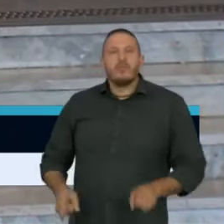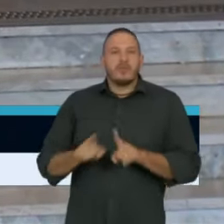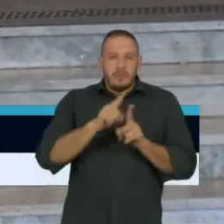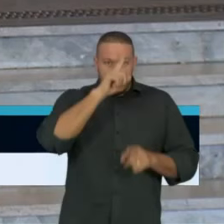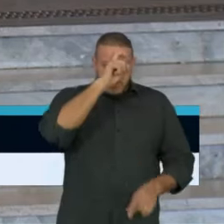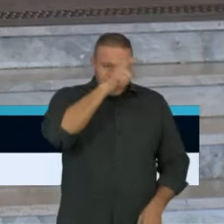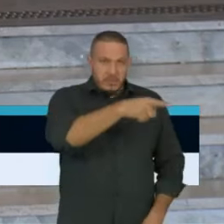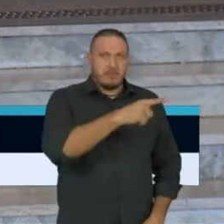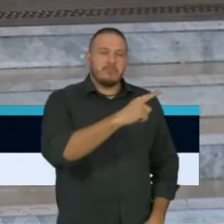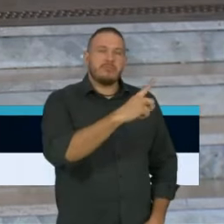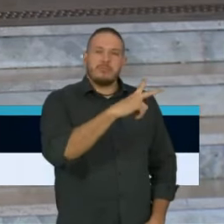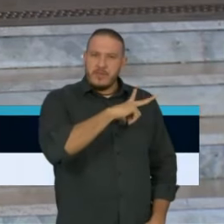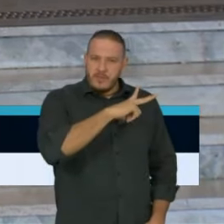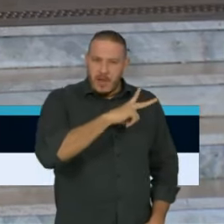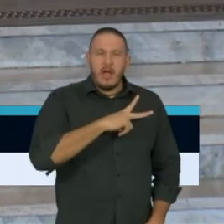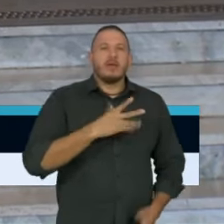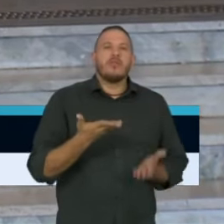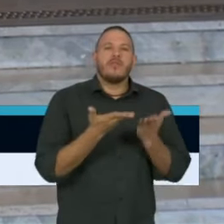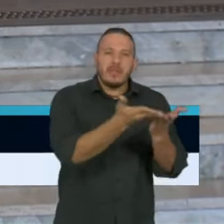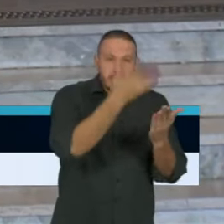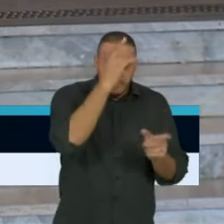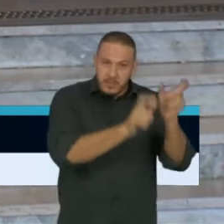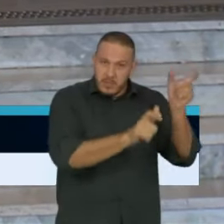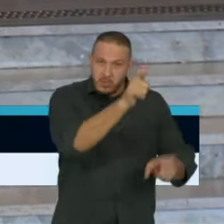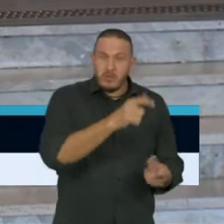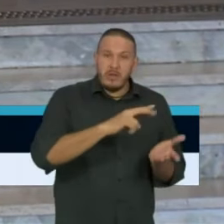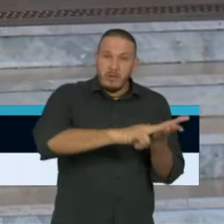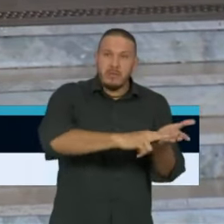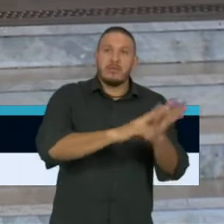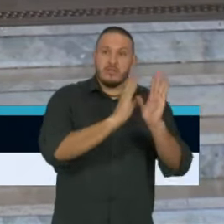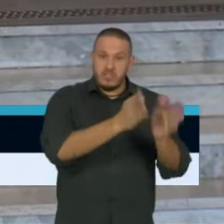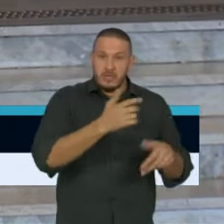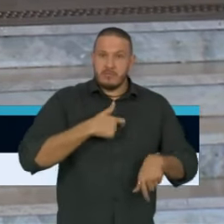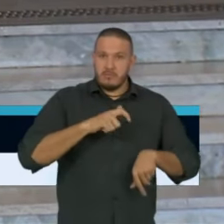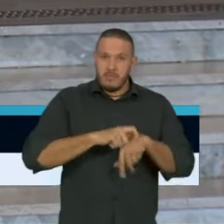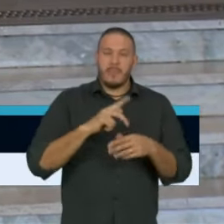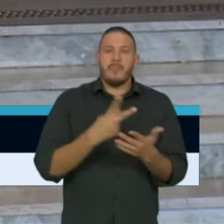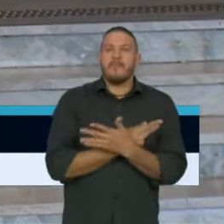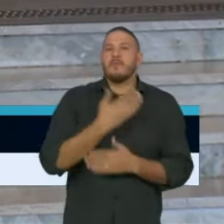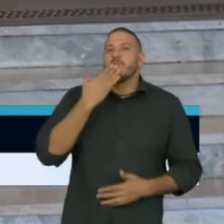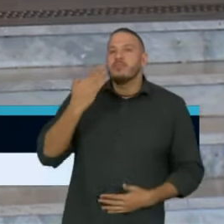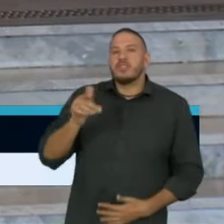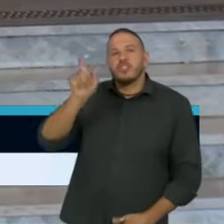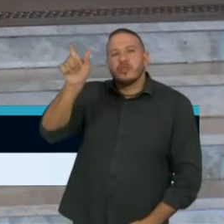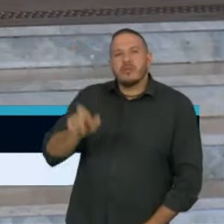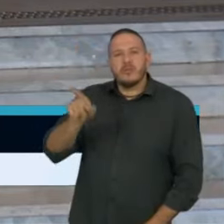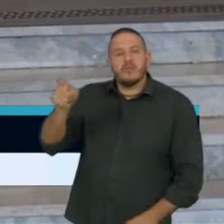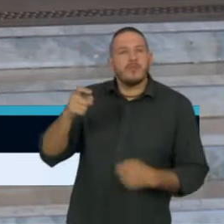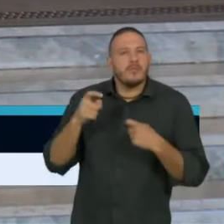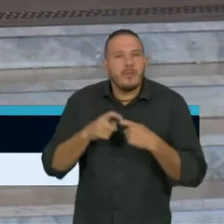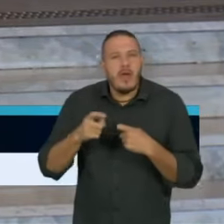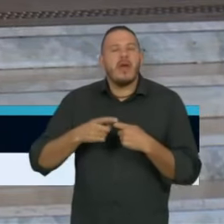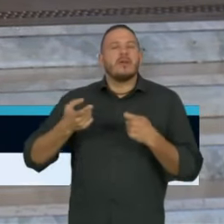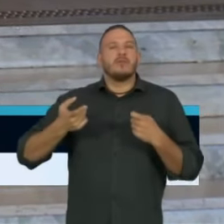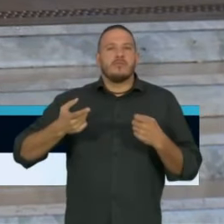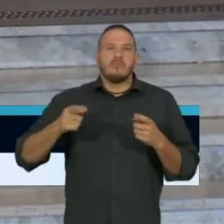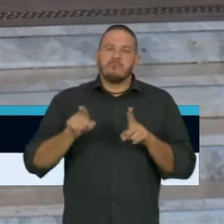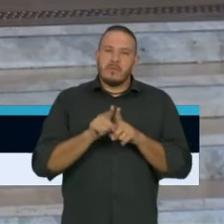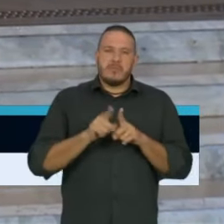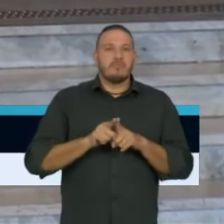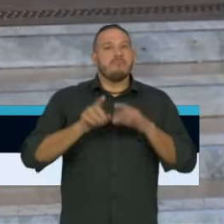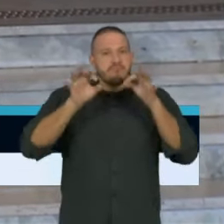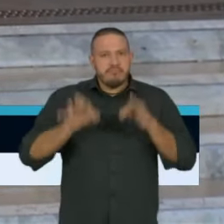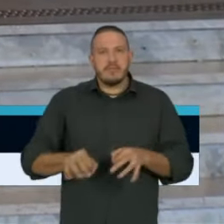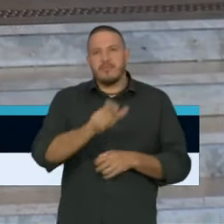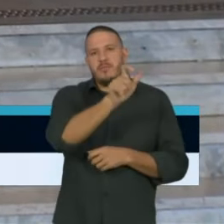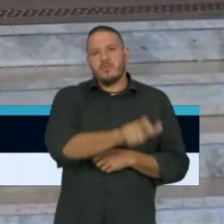pacientes internados, desde que seja receitado por médico com aceite oficial do